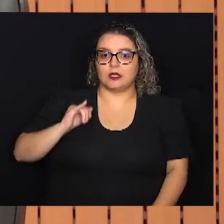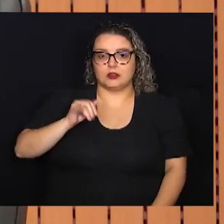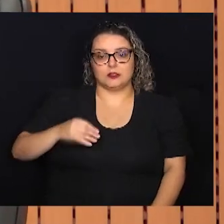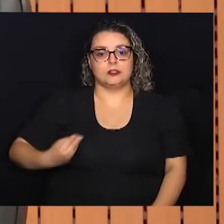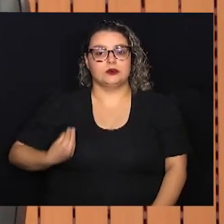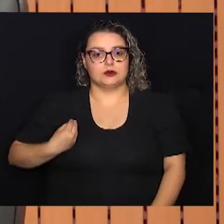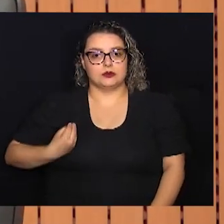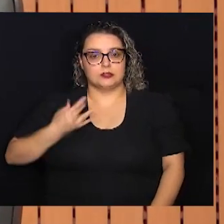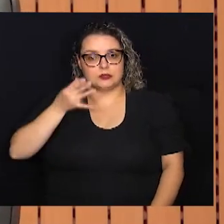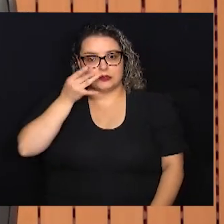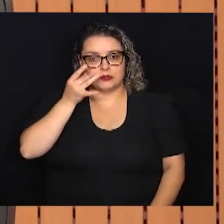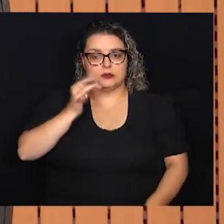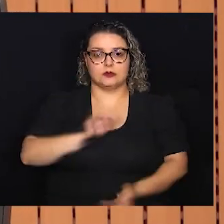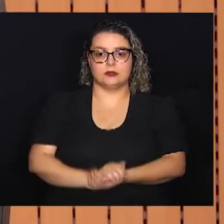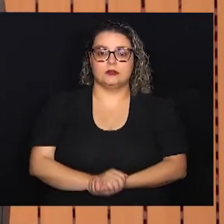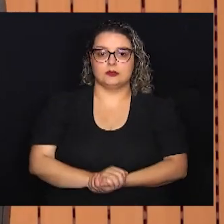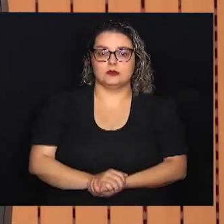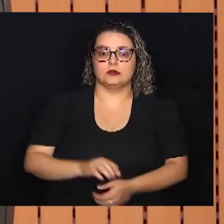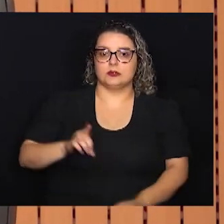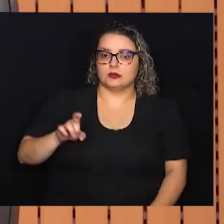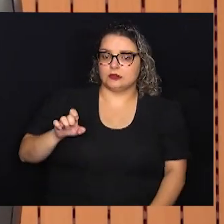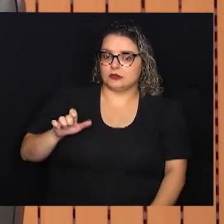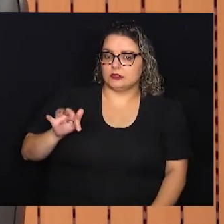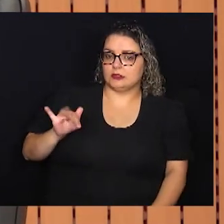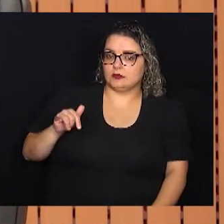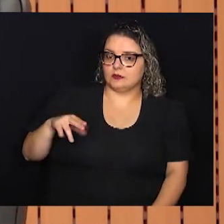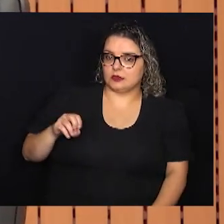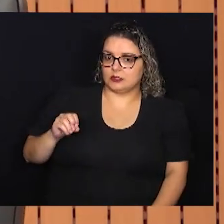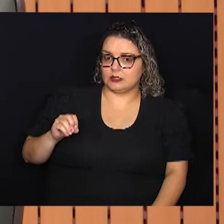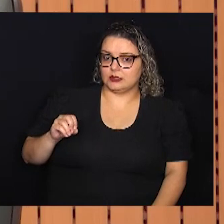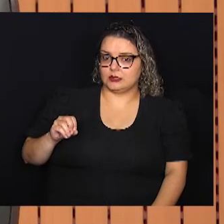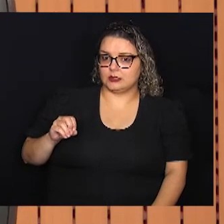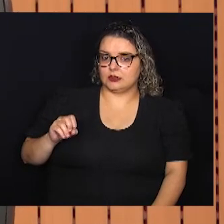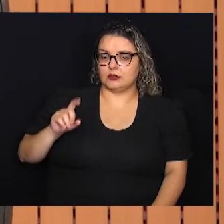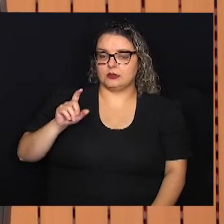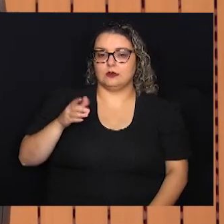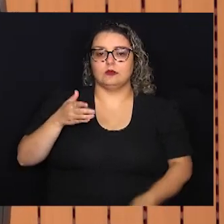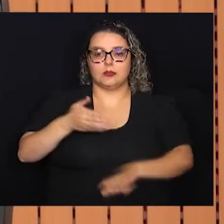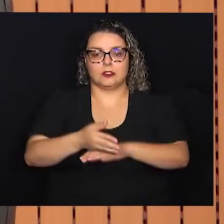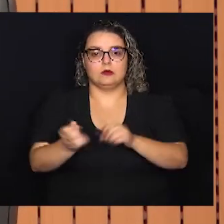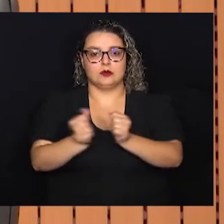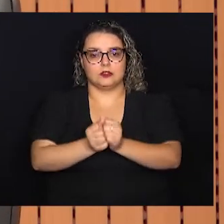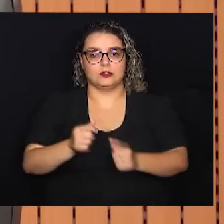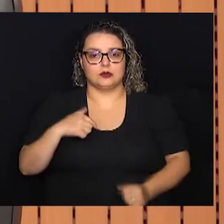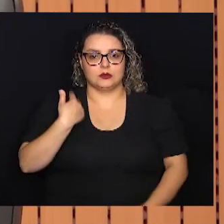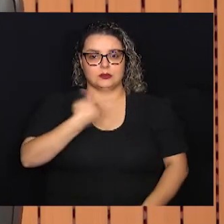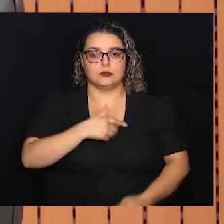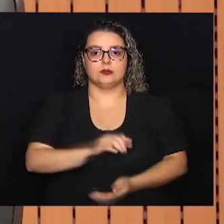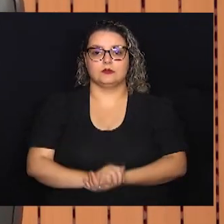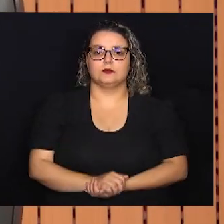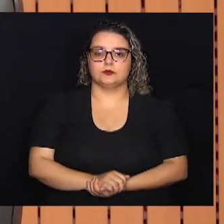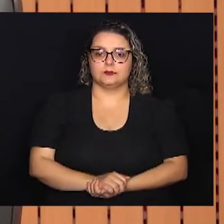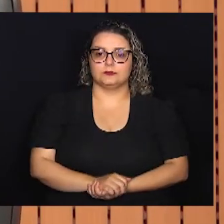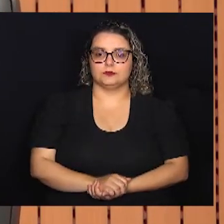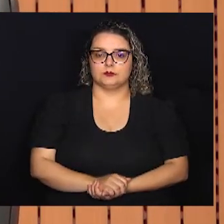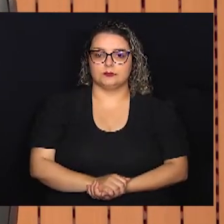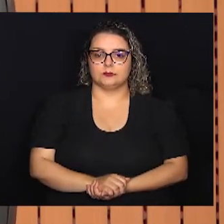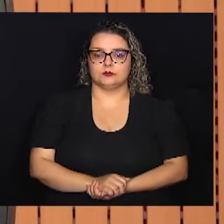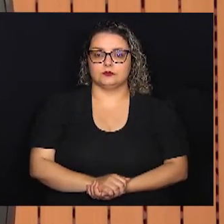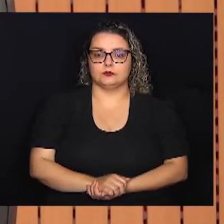Rigon, que disse que estaria presente aqui. O Delfino também, que está aqui participando conosco.